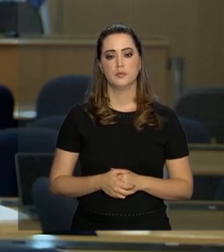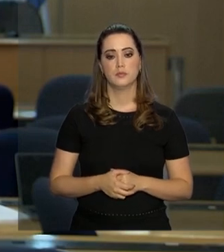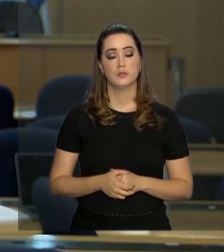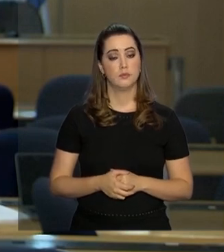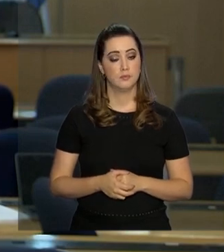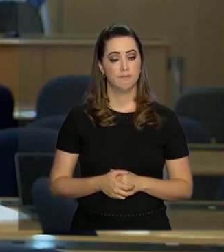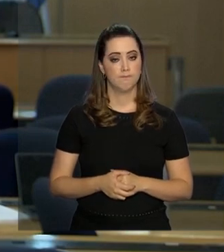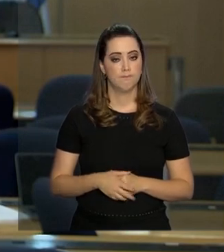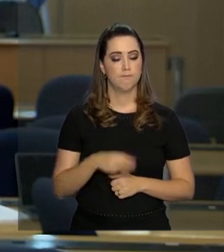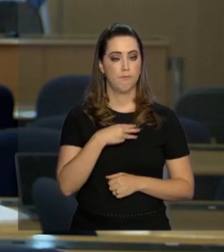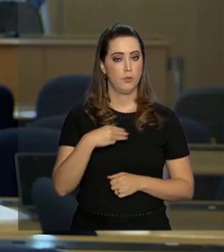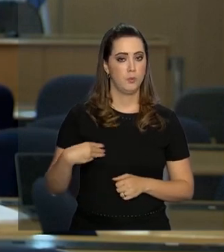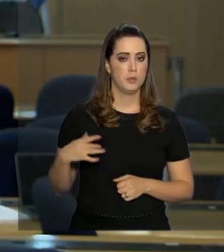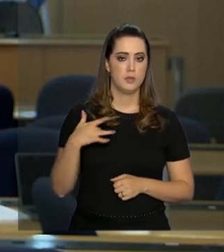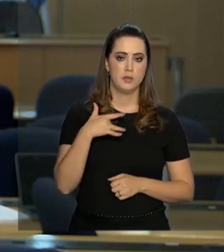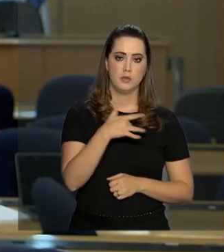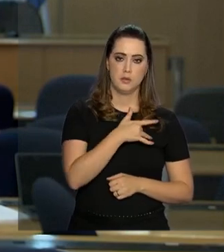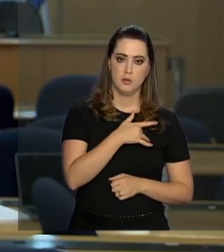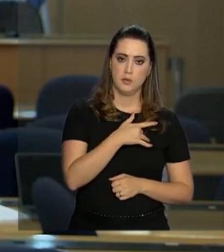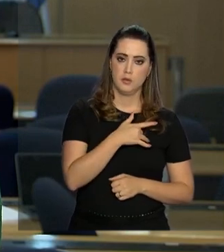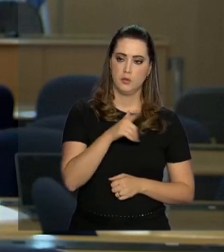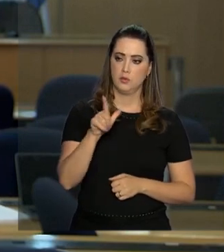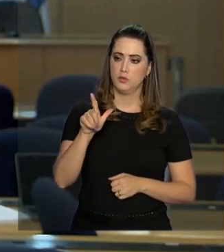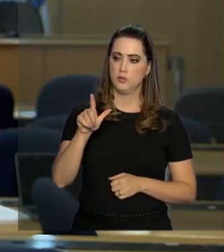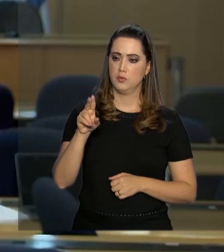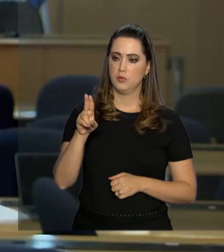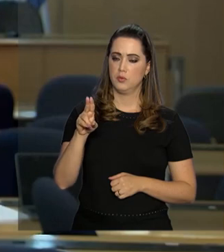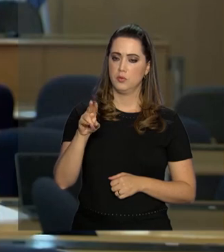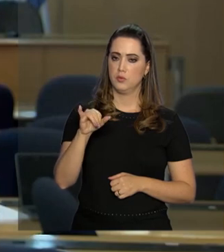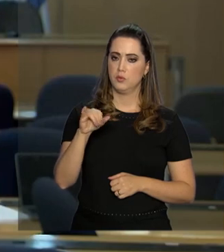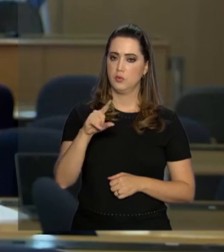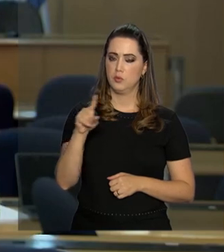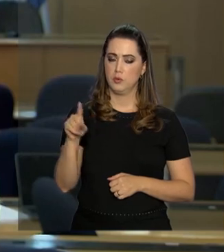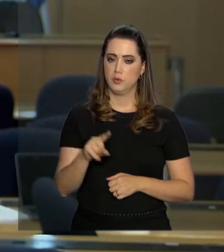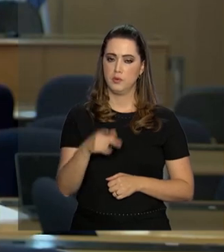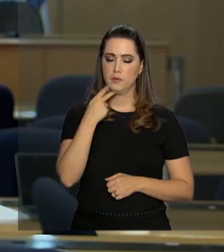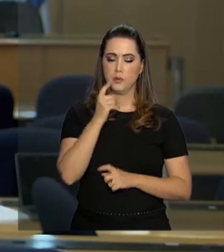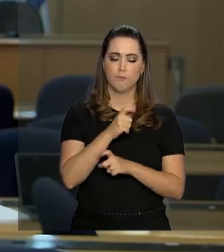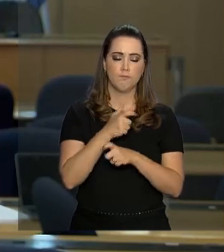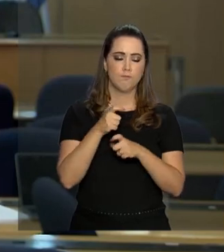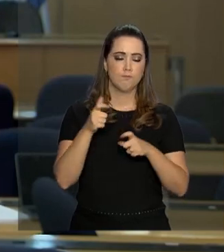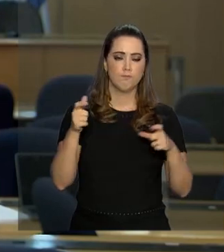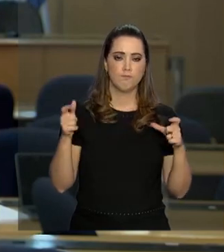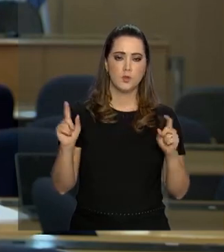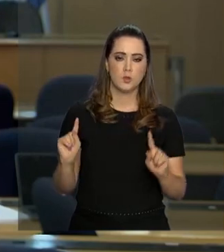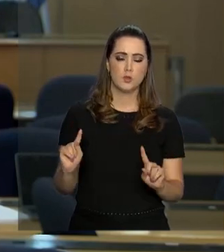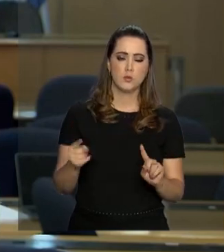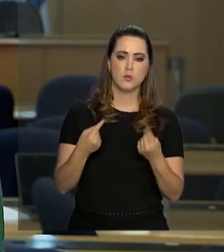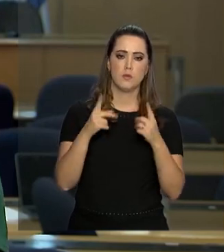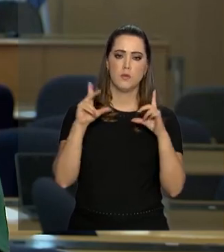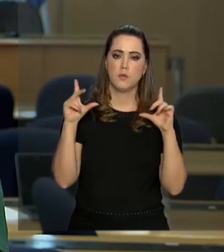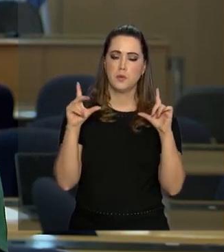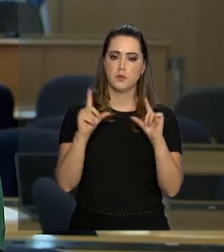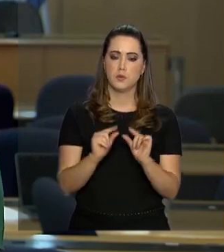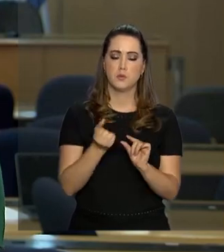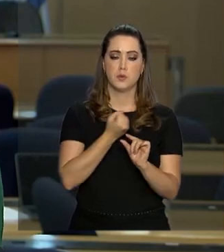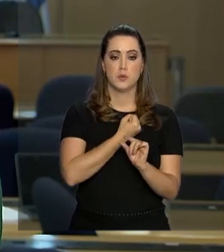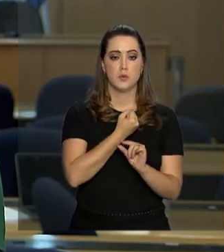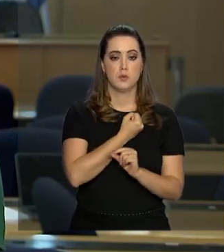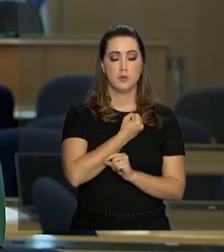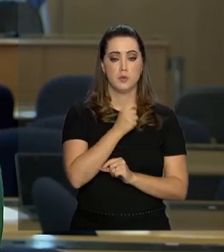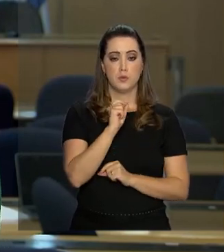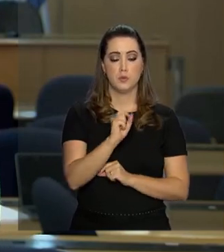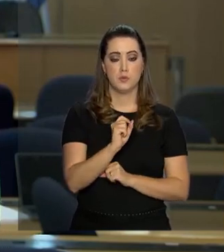O ministro da Saúde, Luiz Henrique Mandetta, disse que são grandes os desafios para reduzir os números,